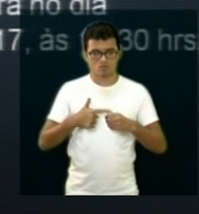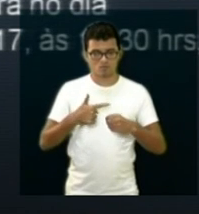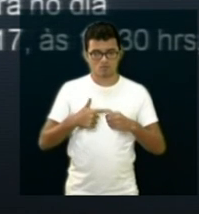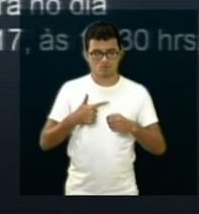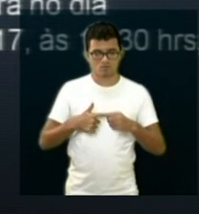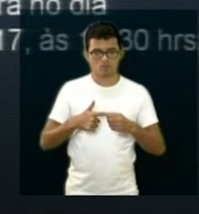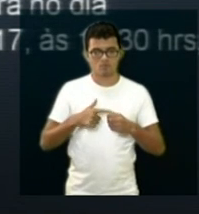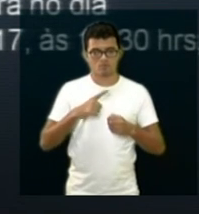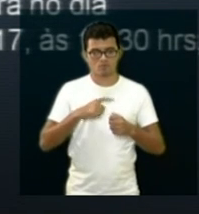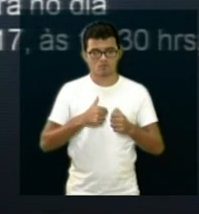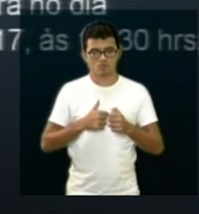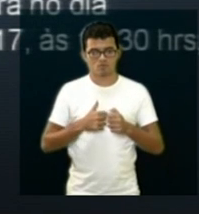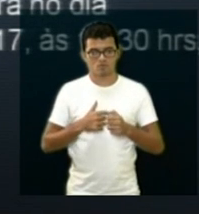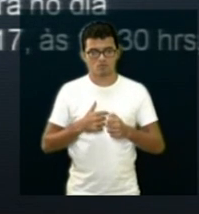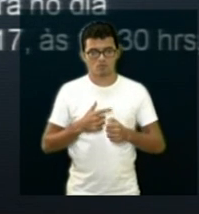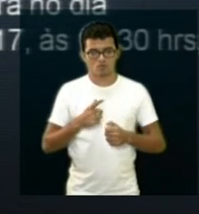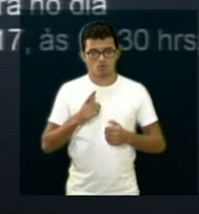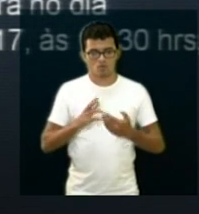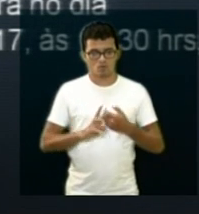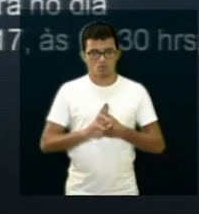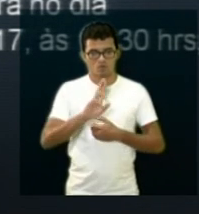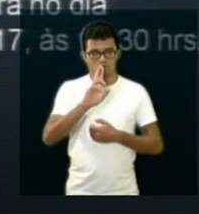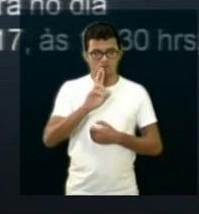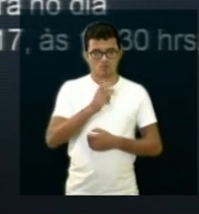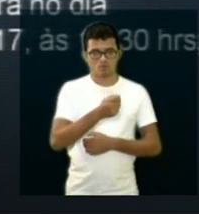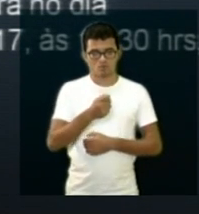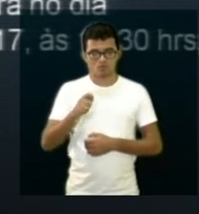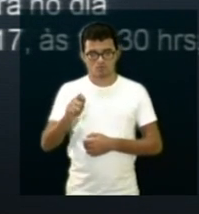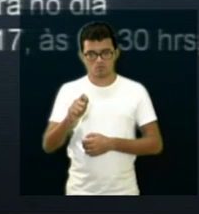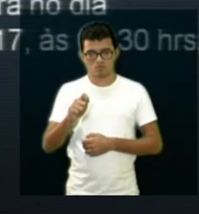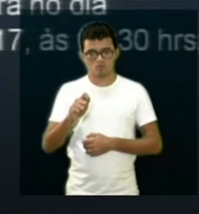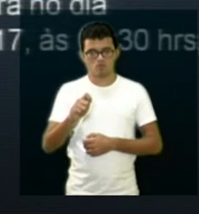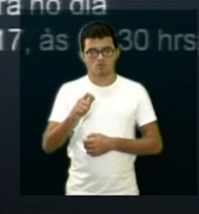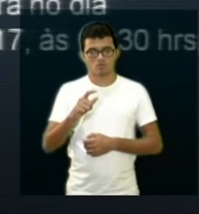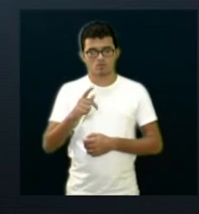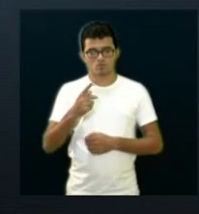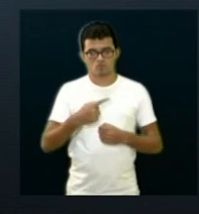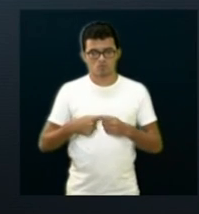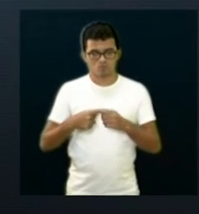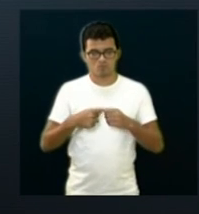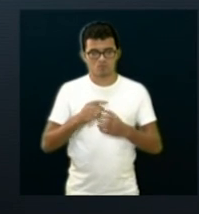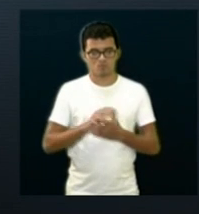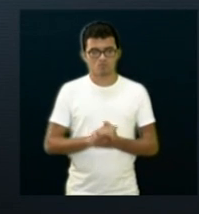da nossa região, como representante da Associação Paulista dos Municípios.